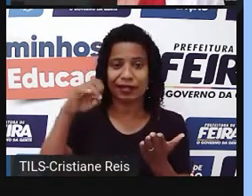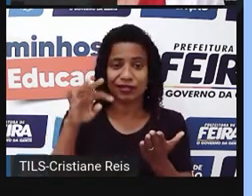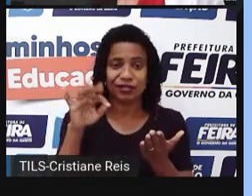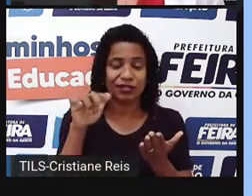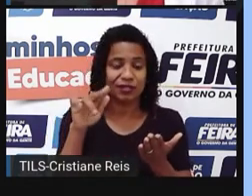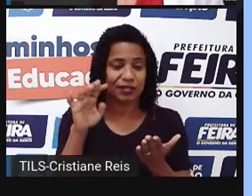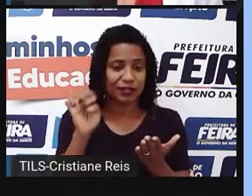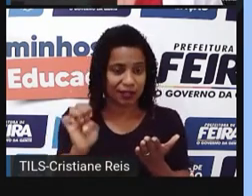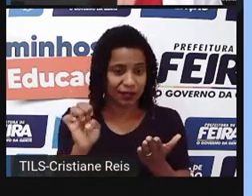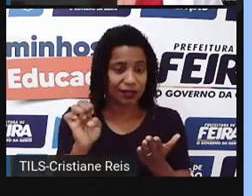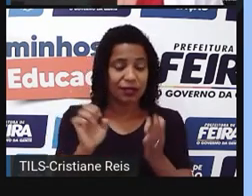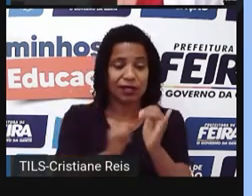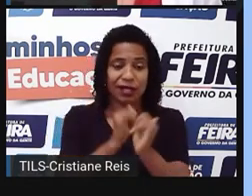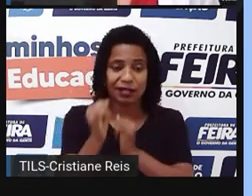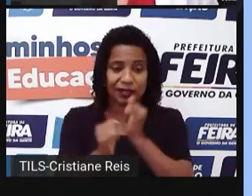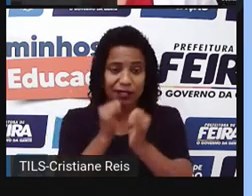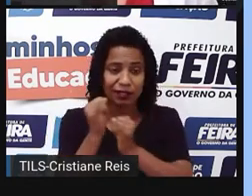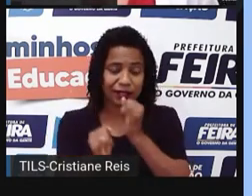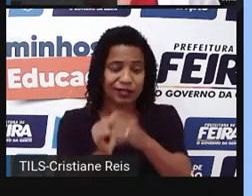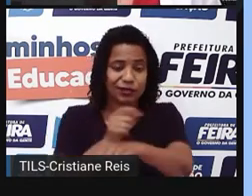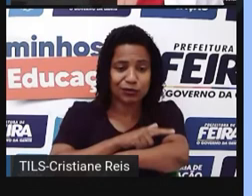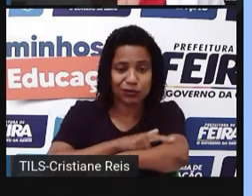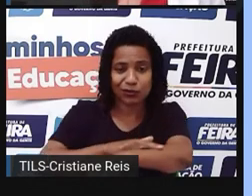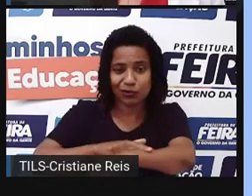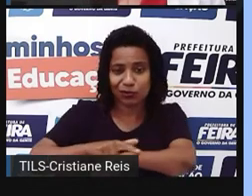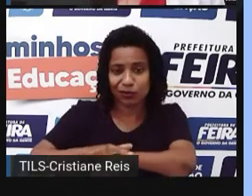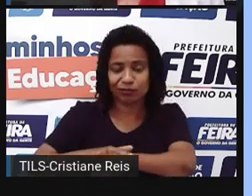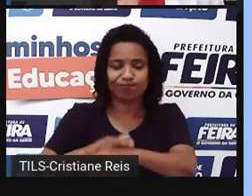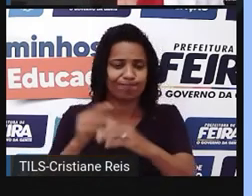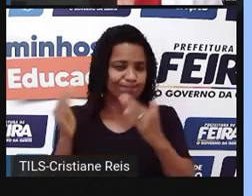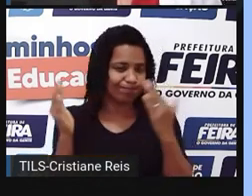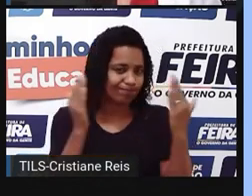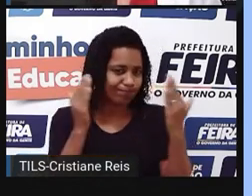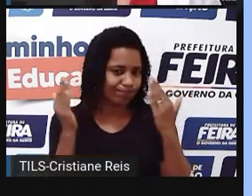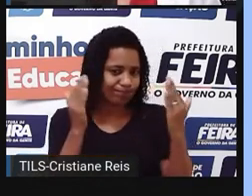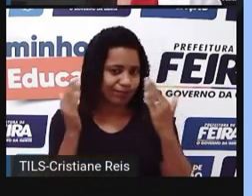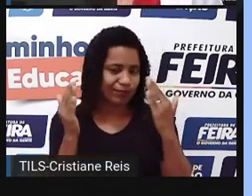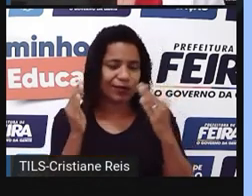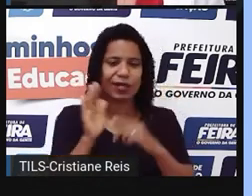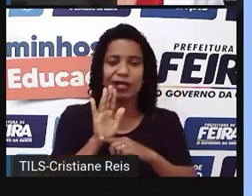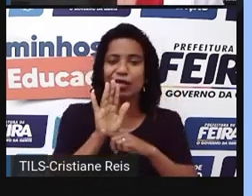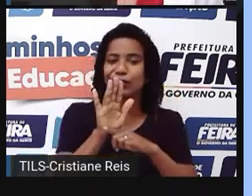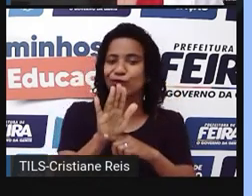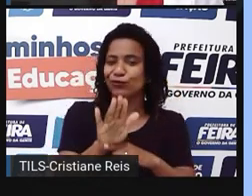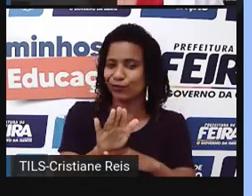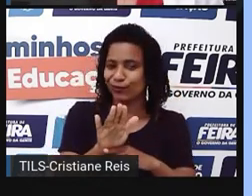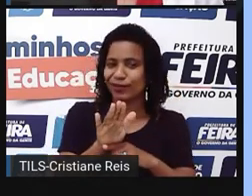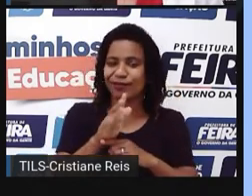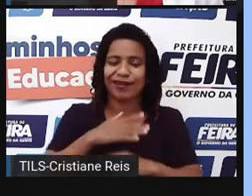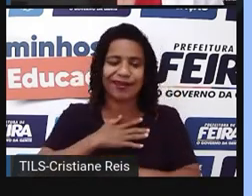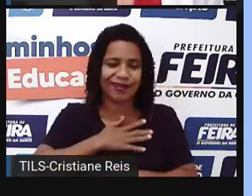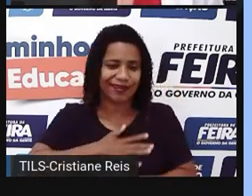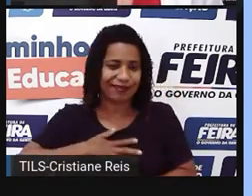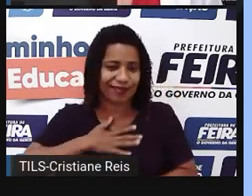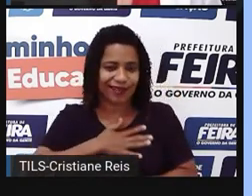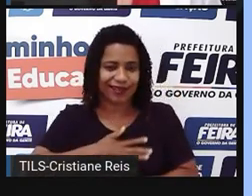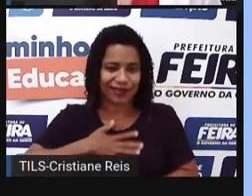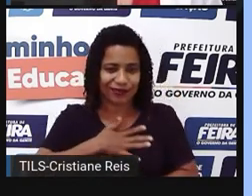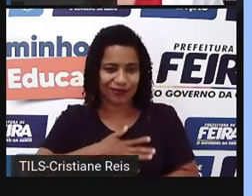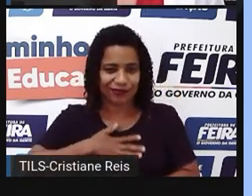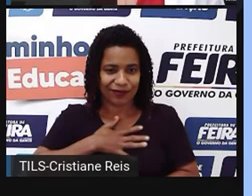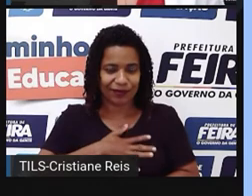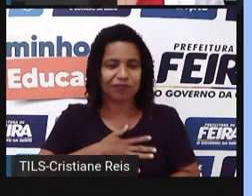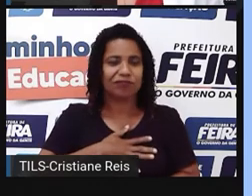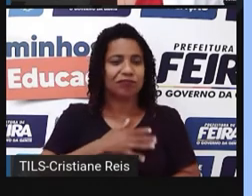senso que proporciona o uso da internet de forma mais amigável, eficiente e agradável. Então,